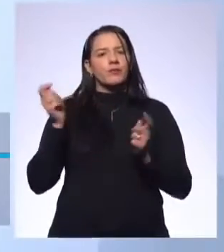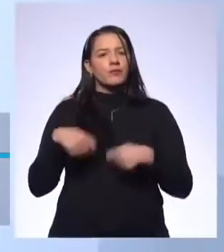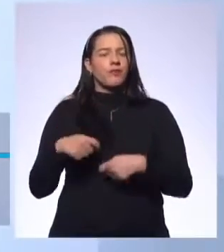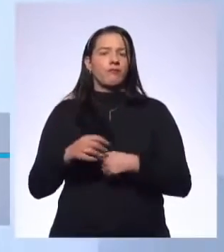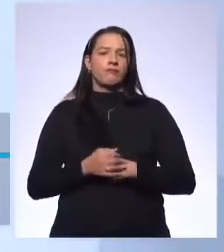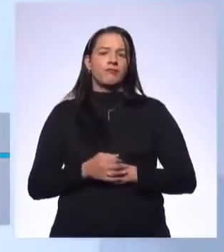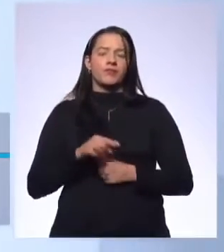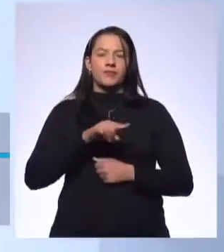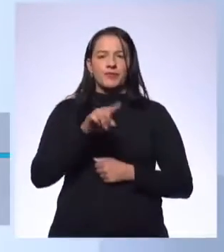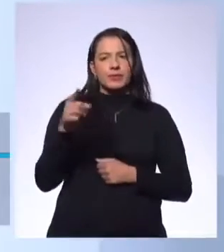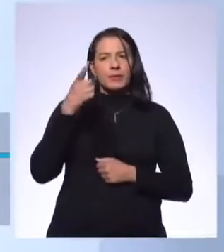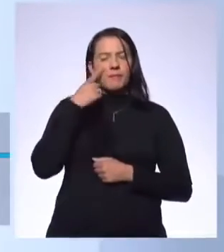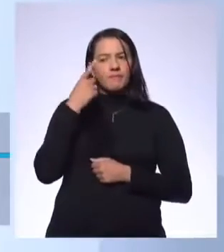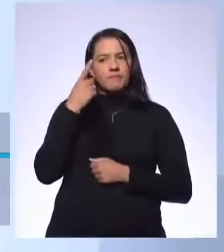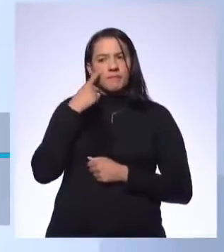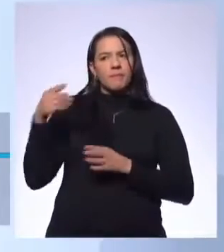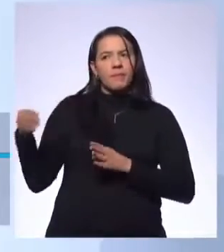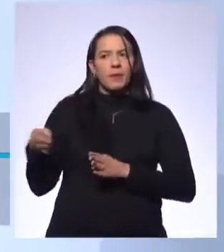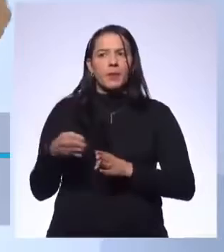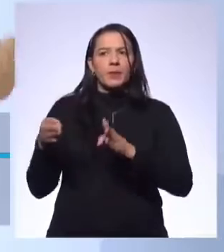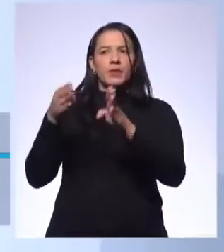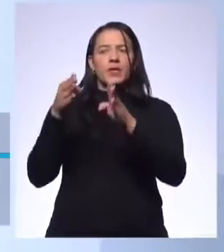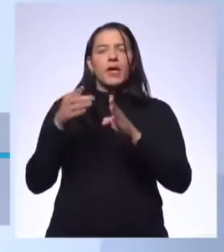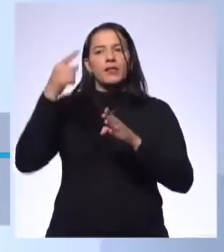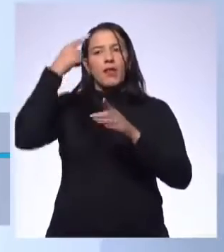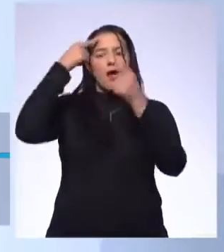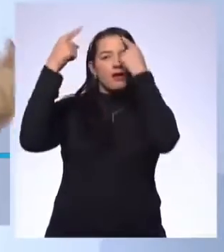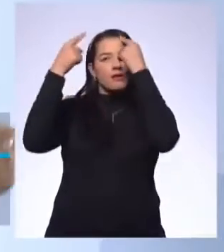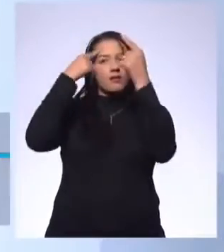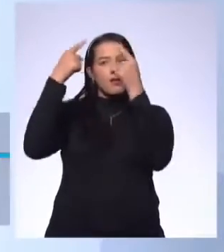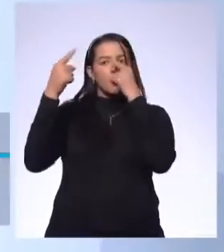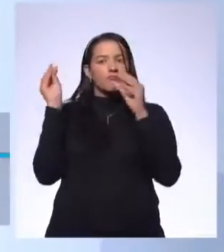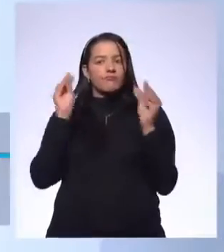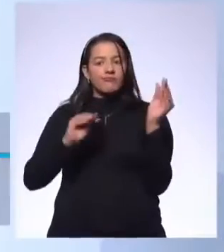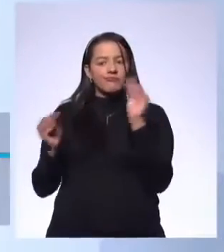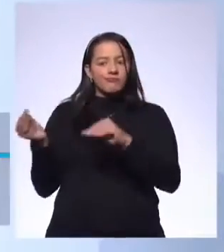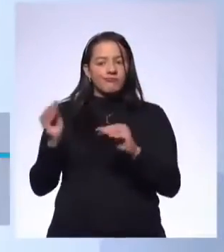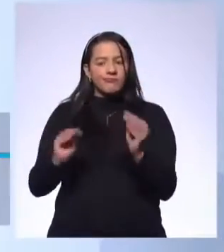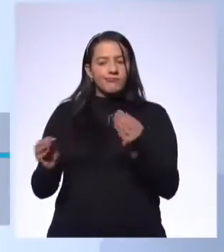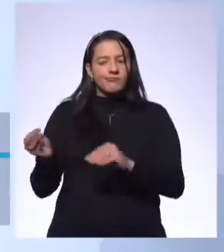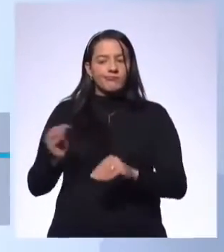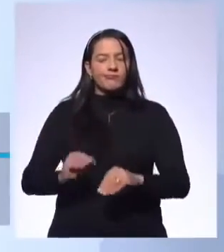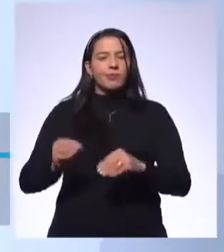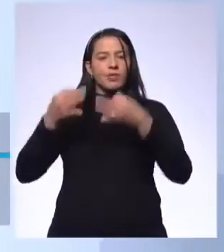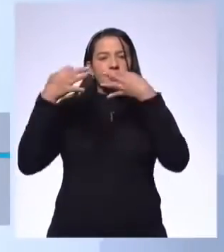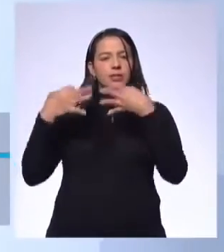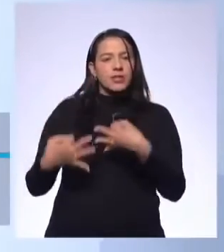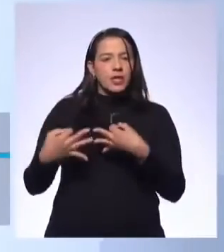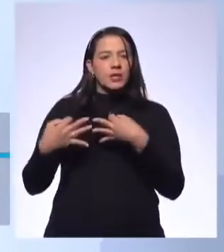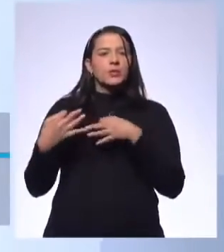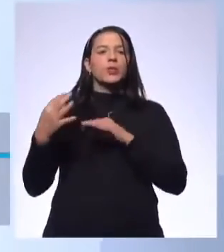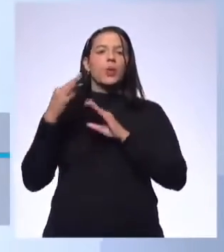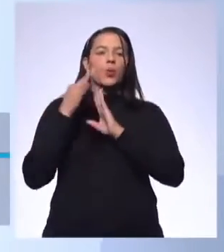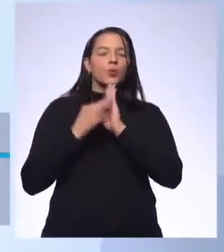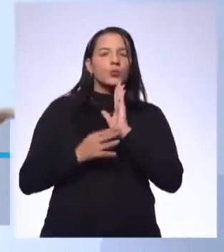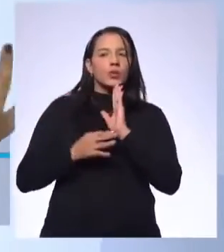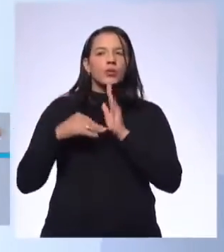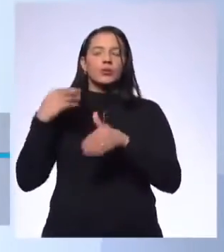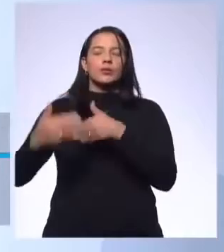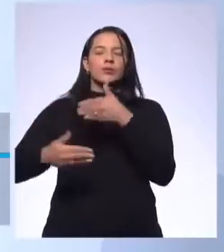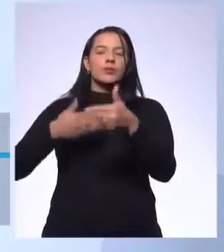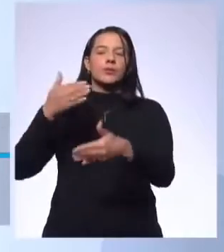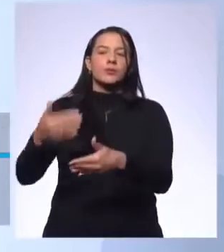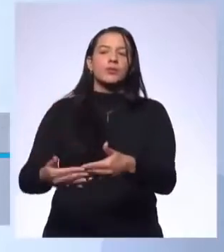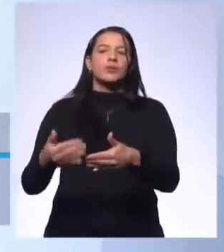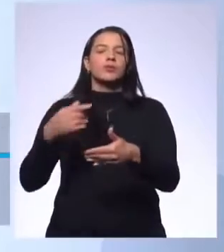segue esse caminho, essa trilha e vai encadeando as ideias, vai colocando coesão e coerência no seu texto, não tem como você não ter